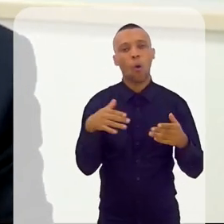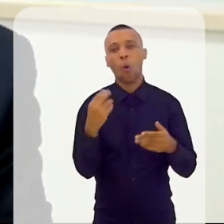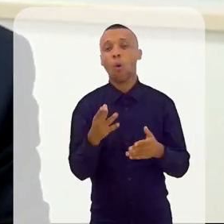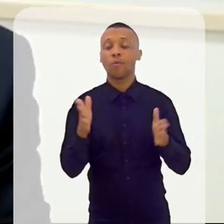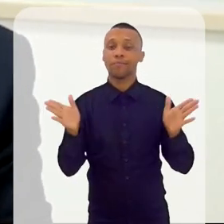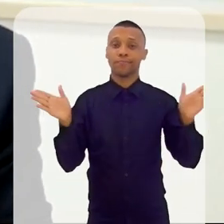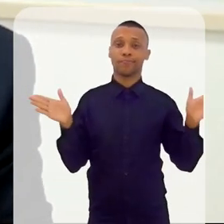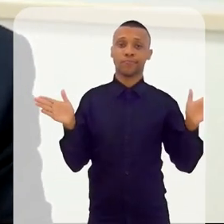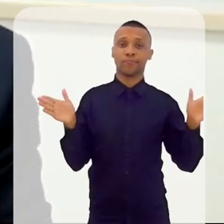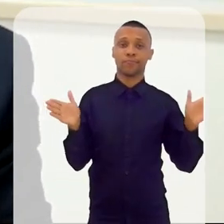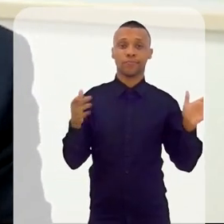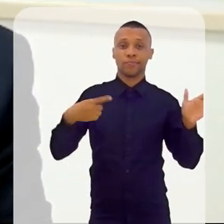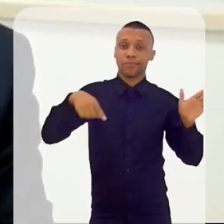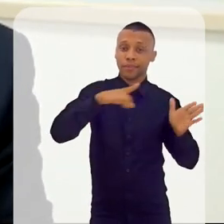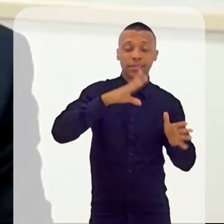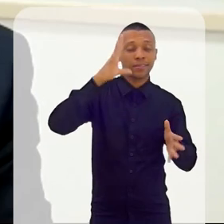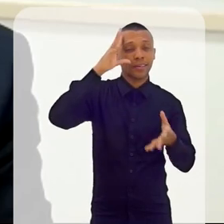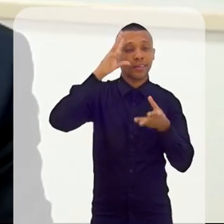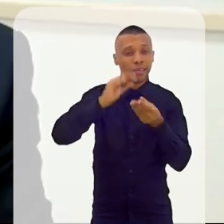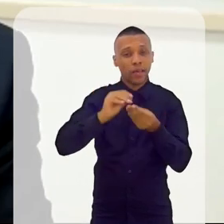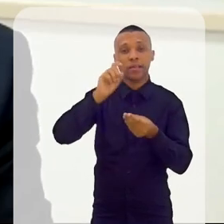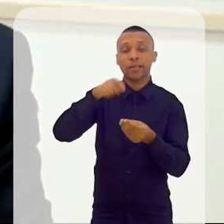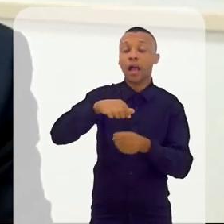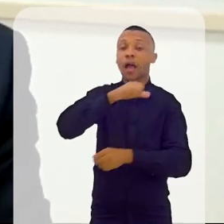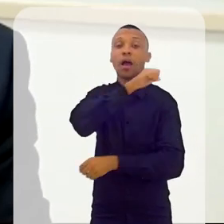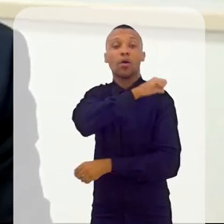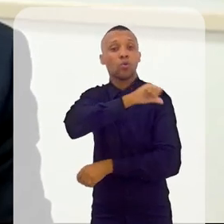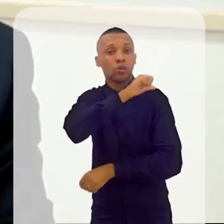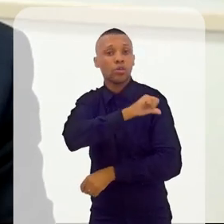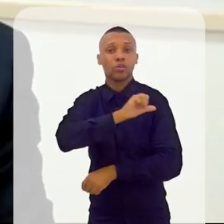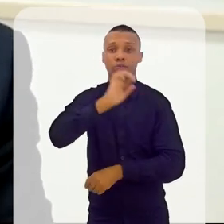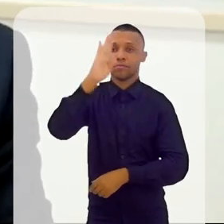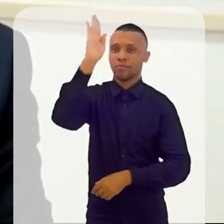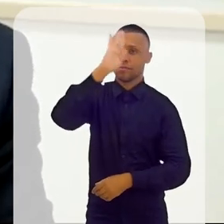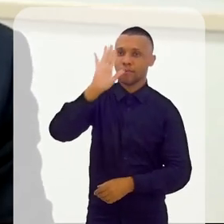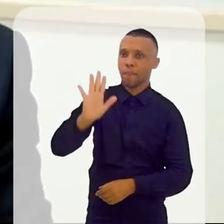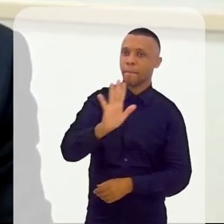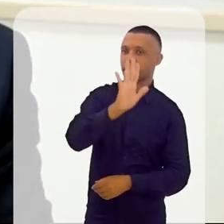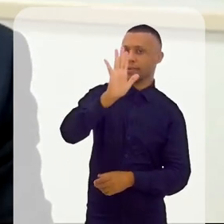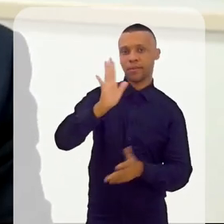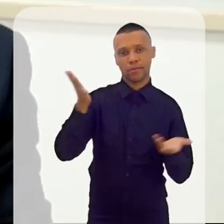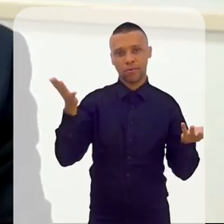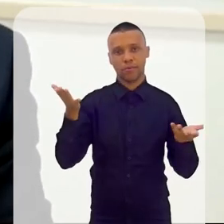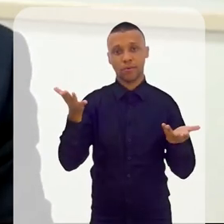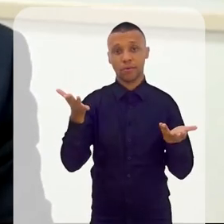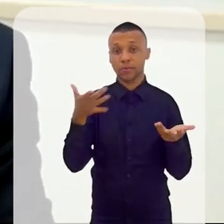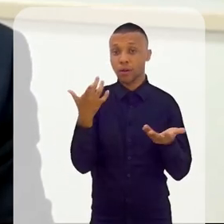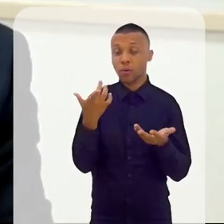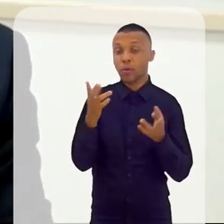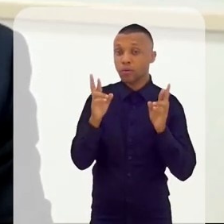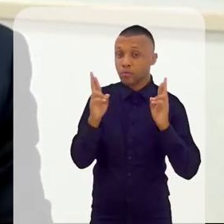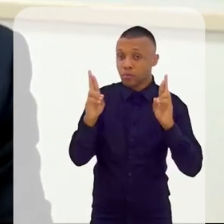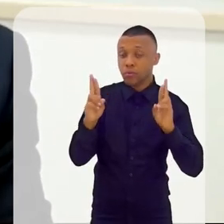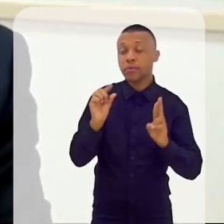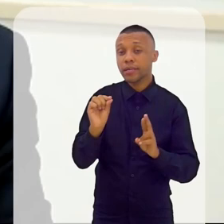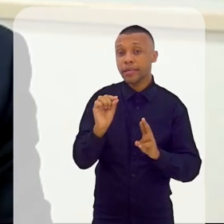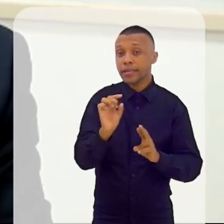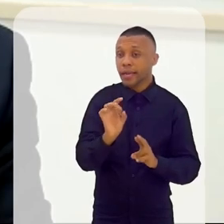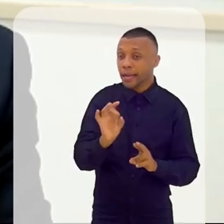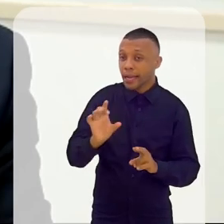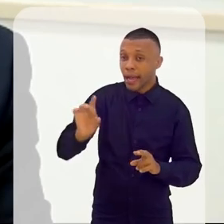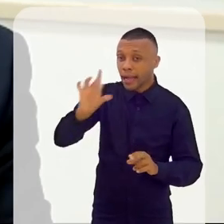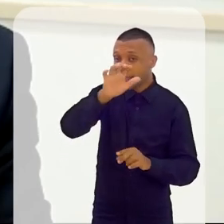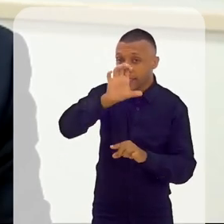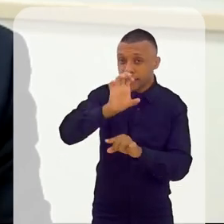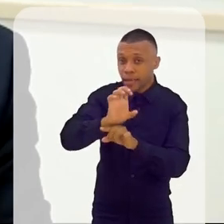que é o Rio de Janeiro, que é o Brasil. Enfim, a minha expectativa é que cada estado,